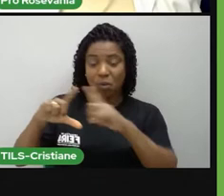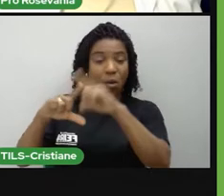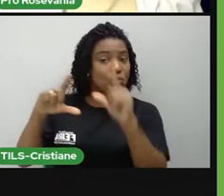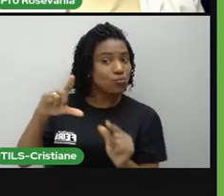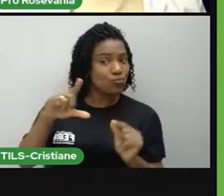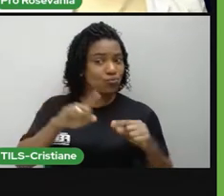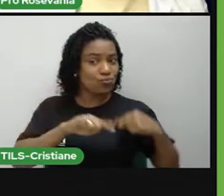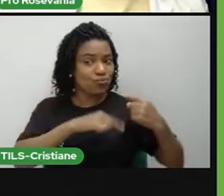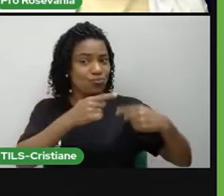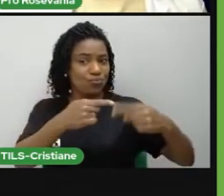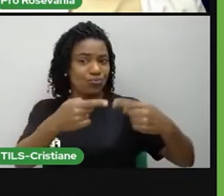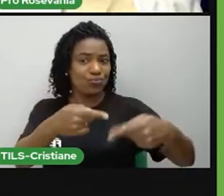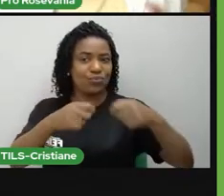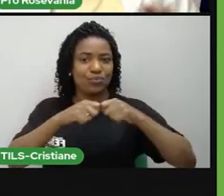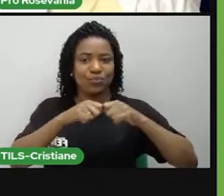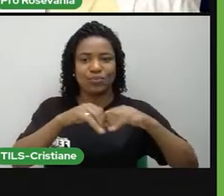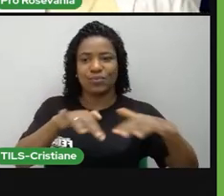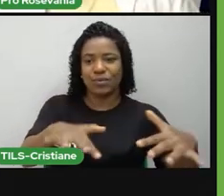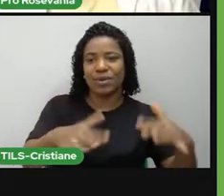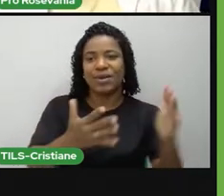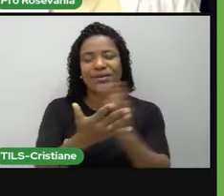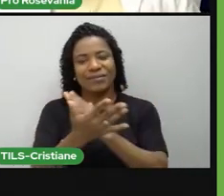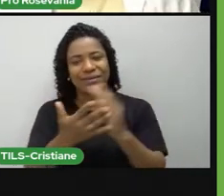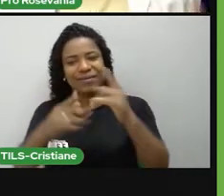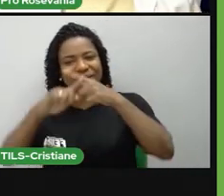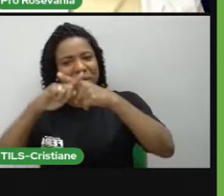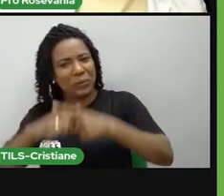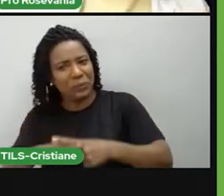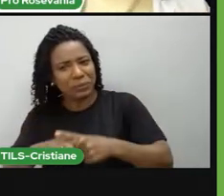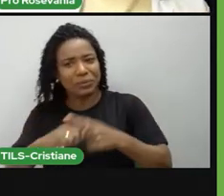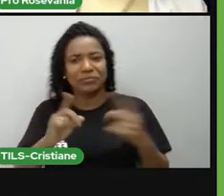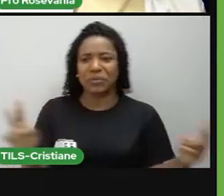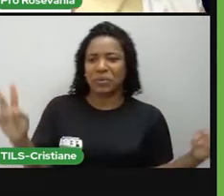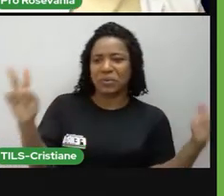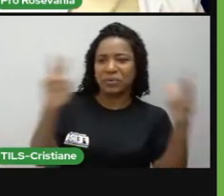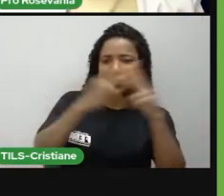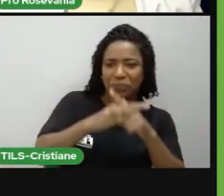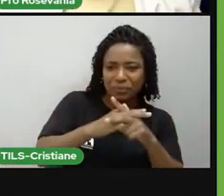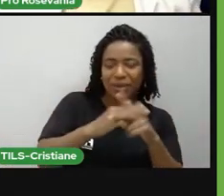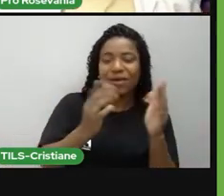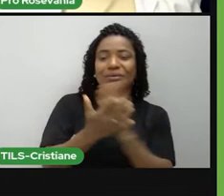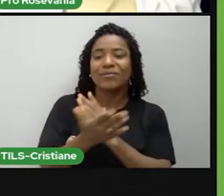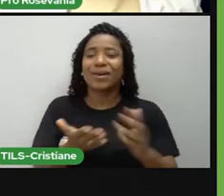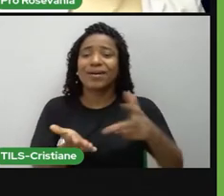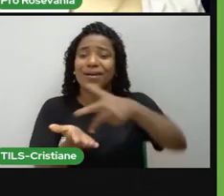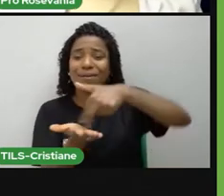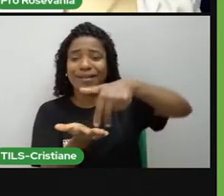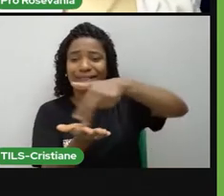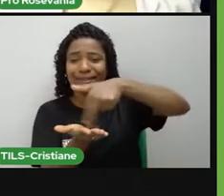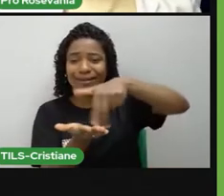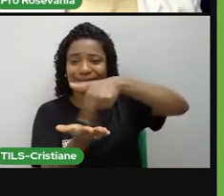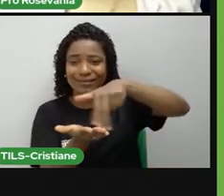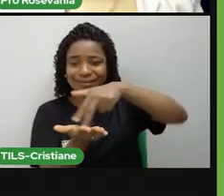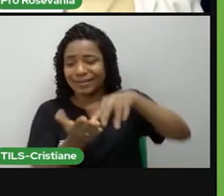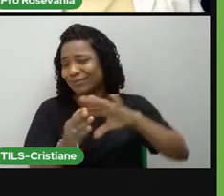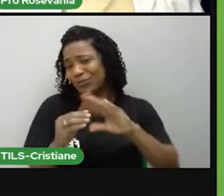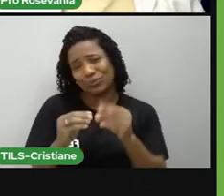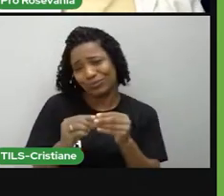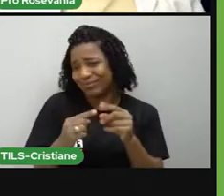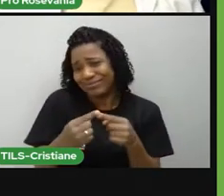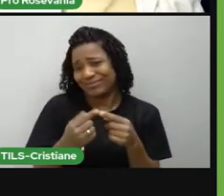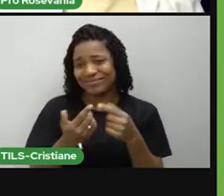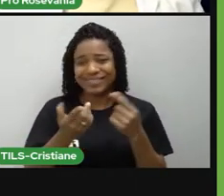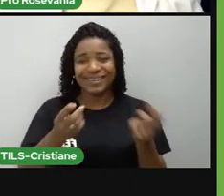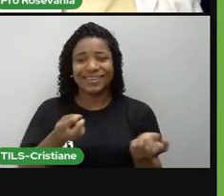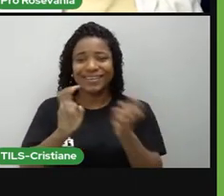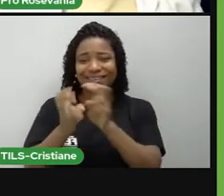alguns dizem que é um jogo, outros dizem que é uma luta, alguns dizem que é uma dança, e a gente diz que é tudo isso junto, né.